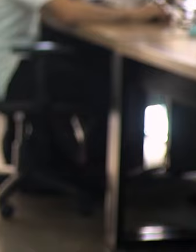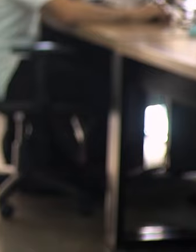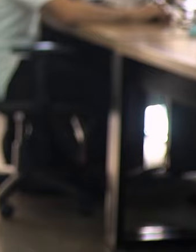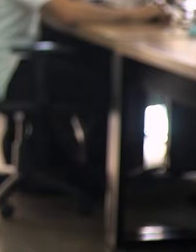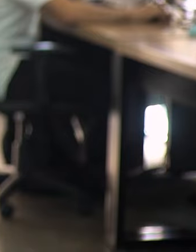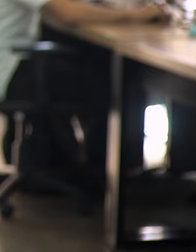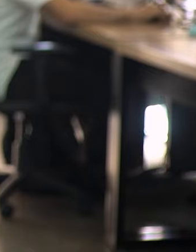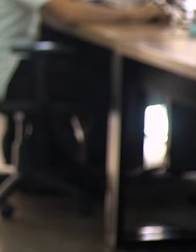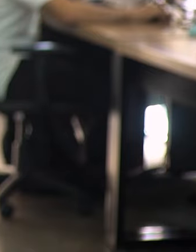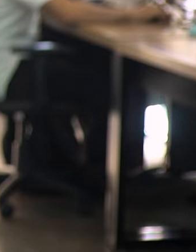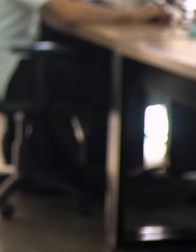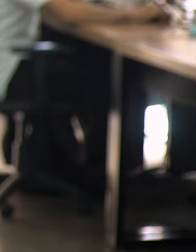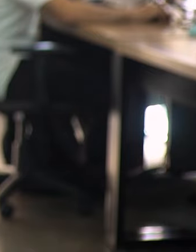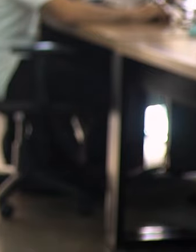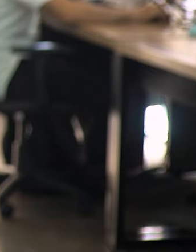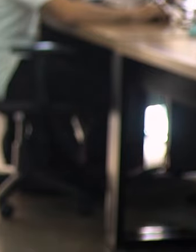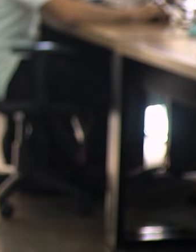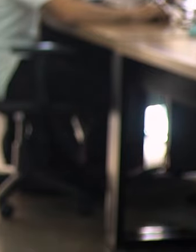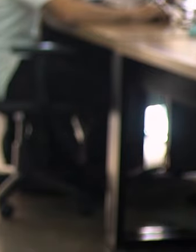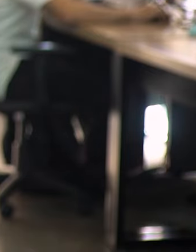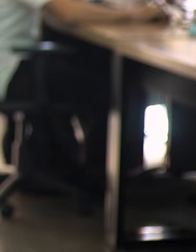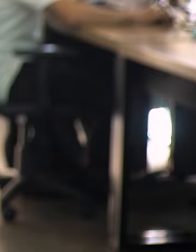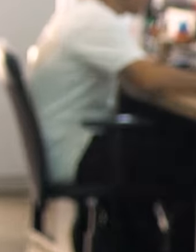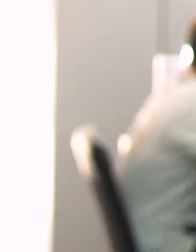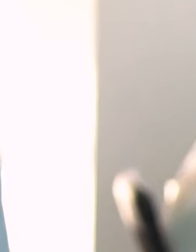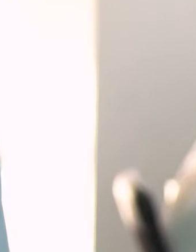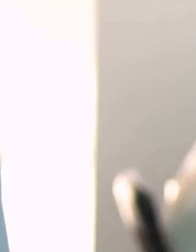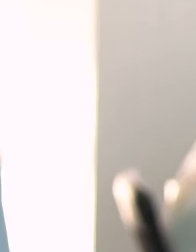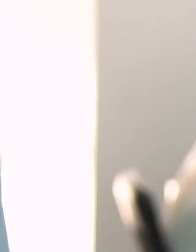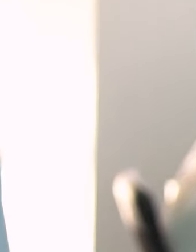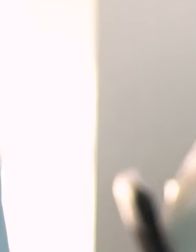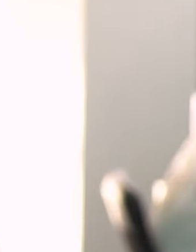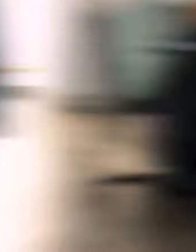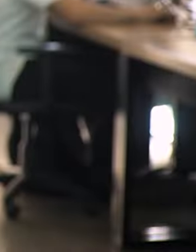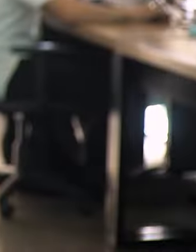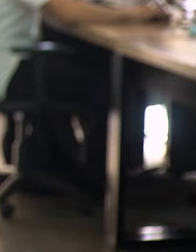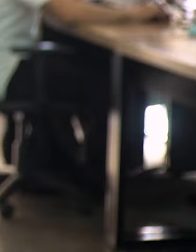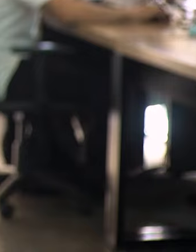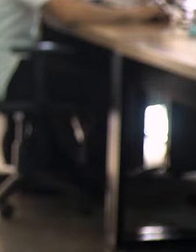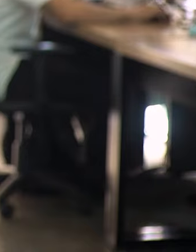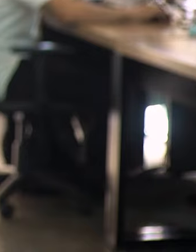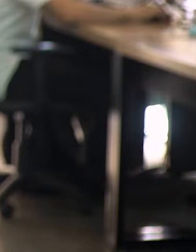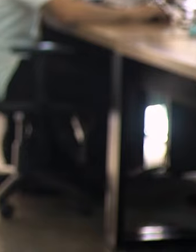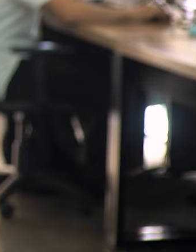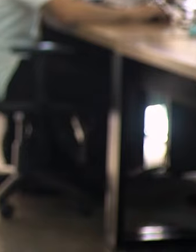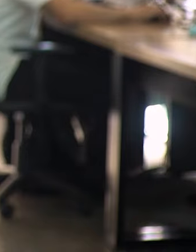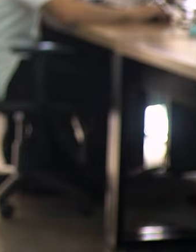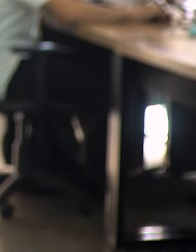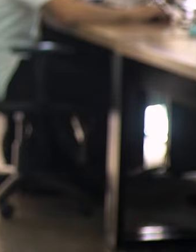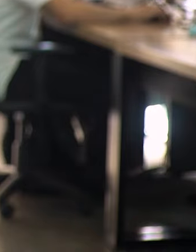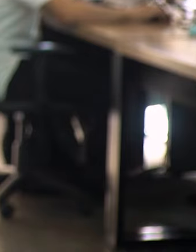pela setorial ou secretaria de sua preferência. Aqui, a sua luta não é em vão. E ainda é rapidinho e